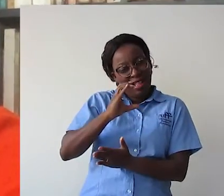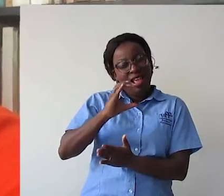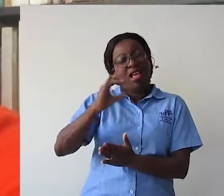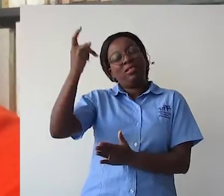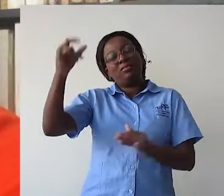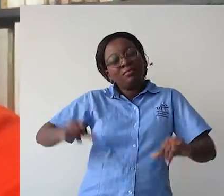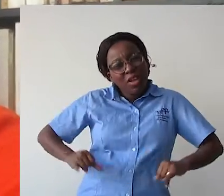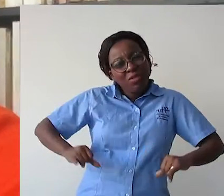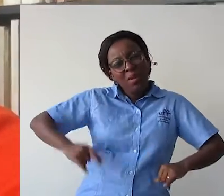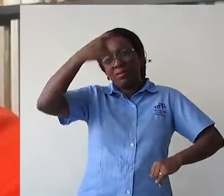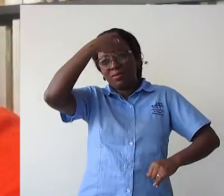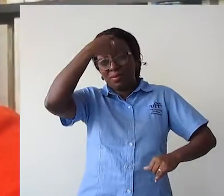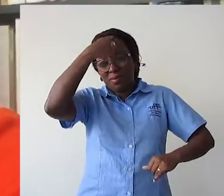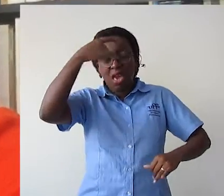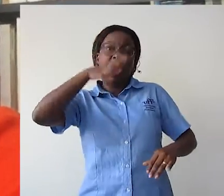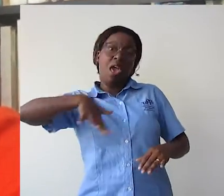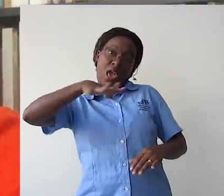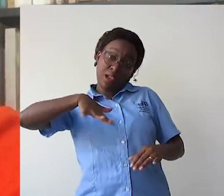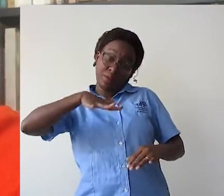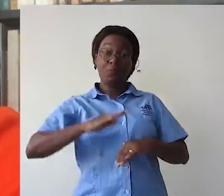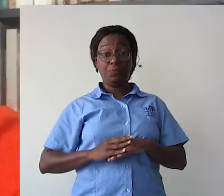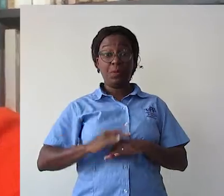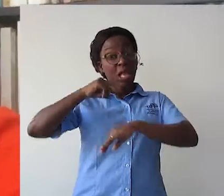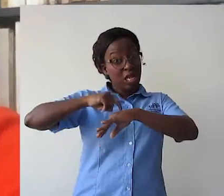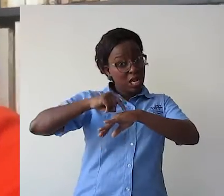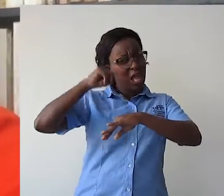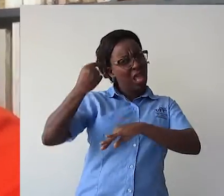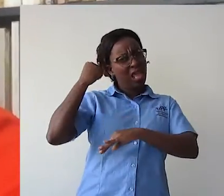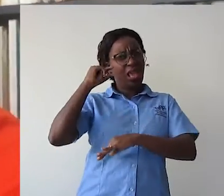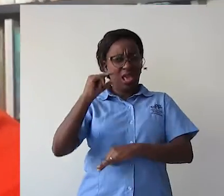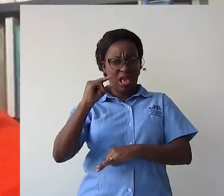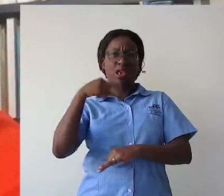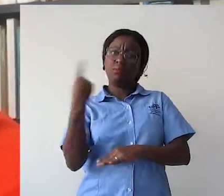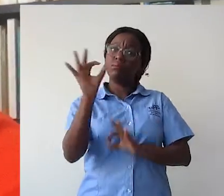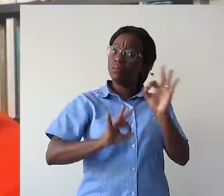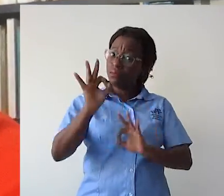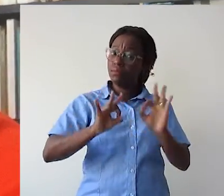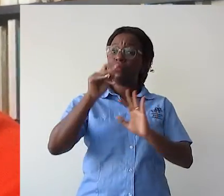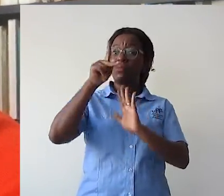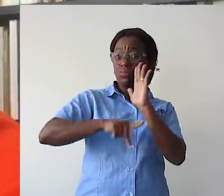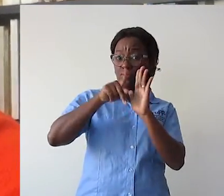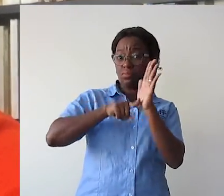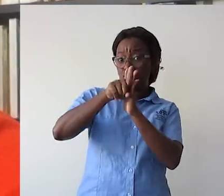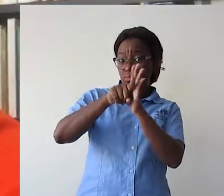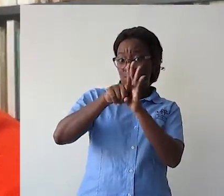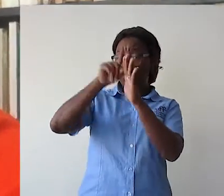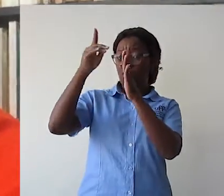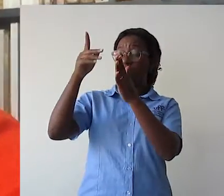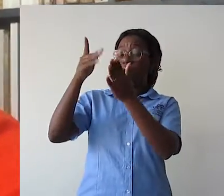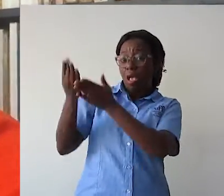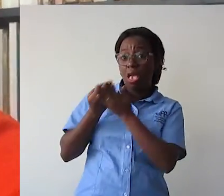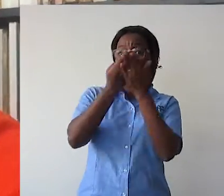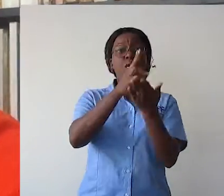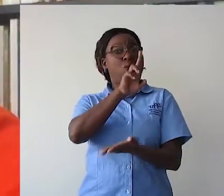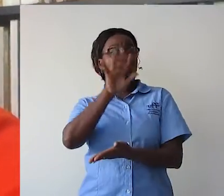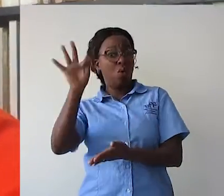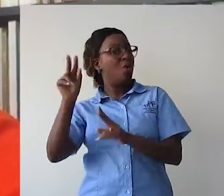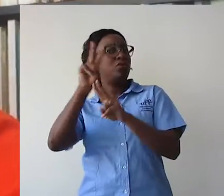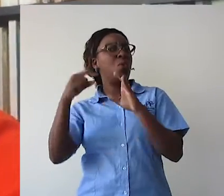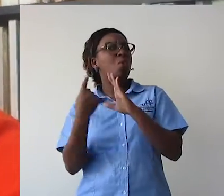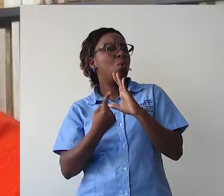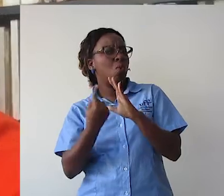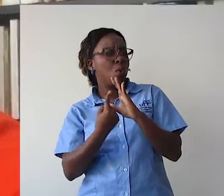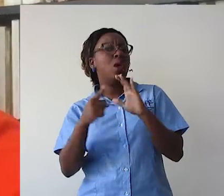Recentemente, nós submetemos a UF, um projeto de pesquisa que investiga o impacto do